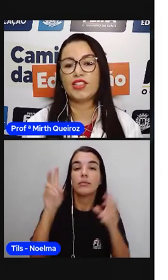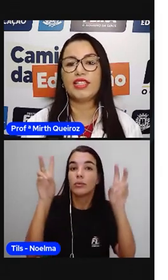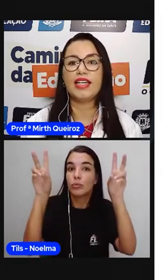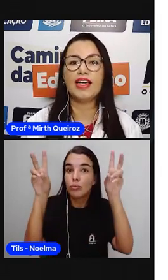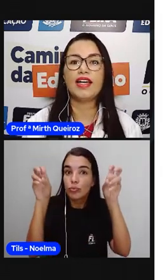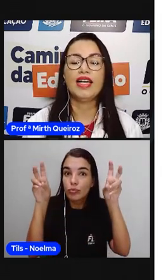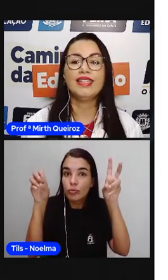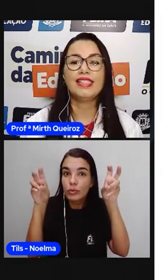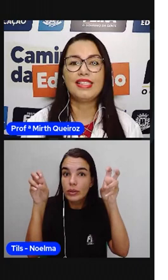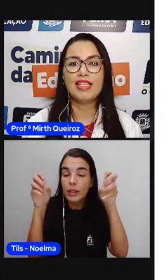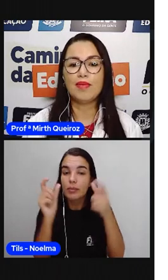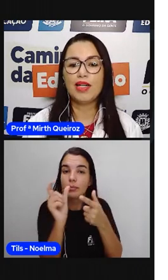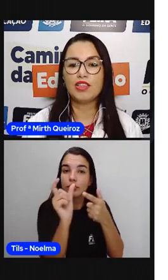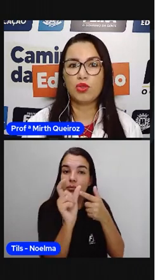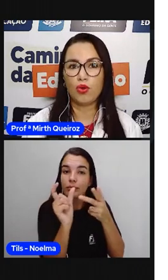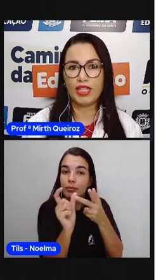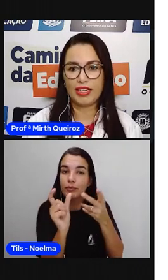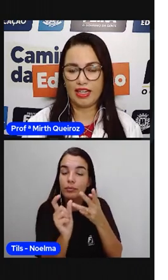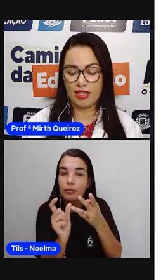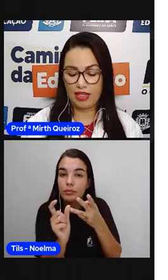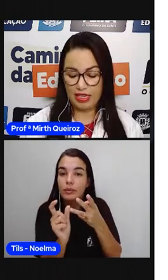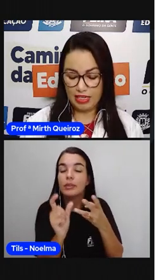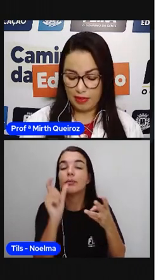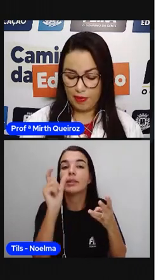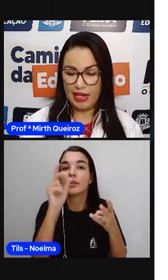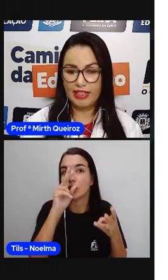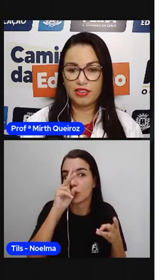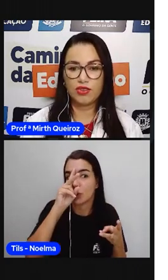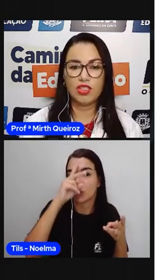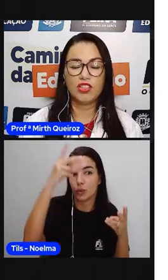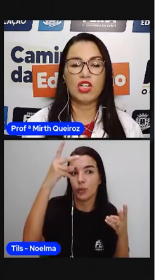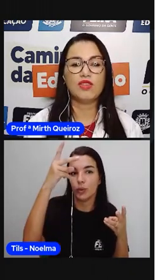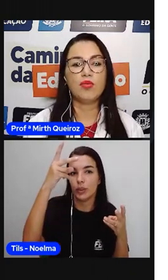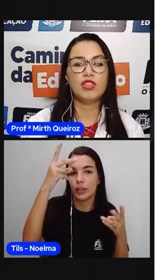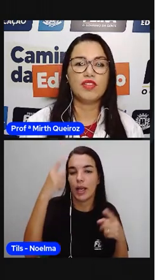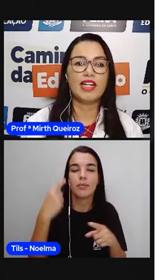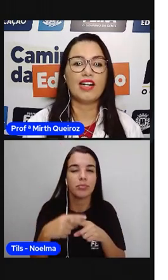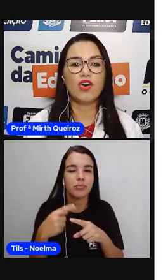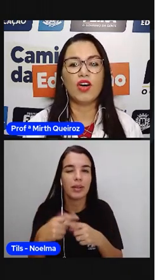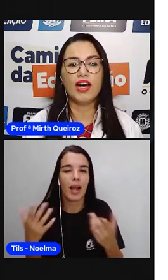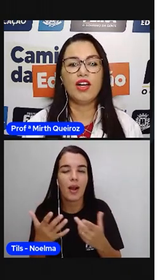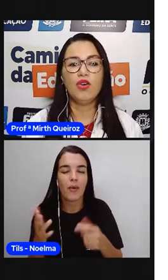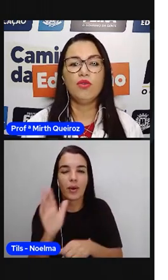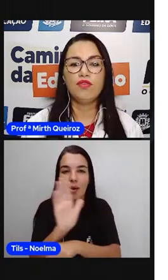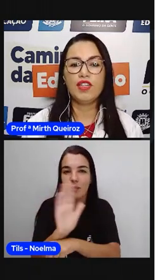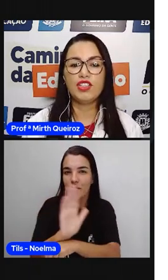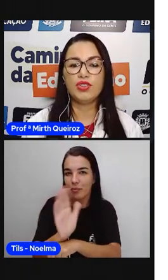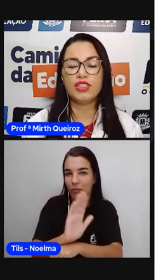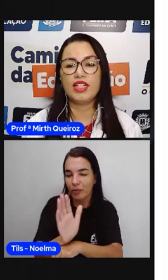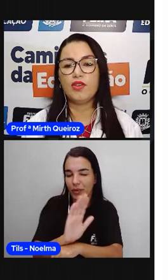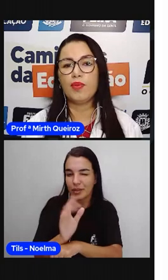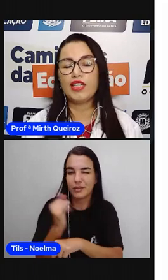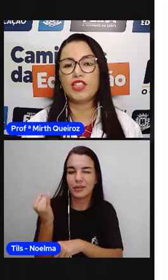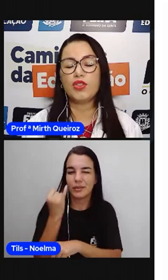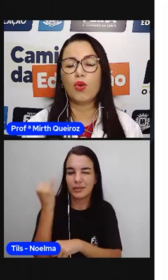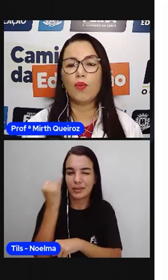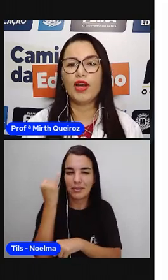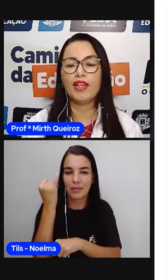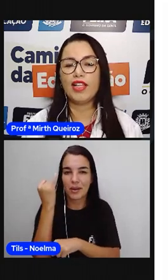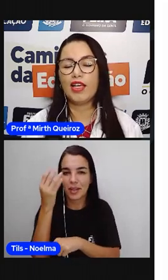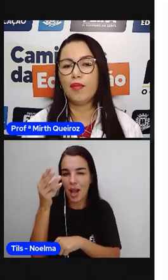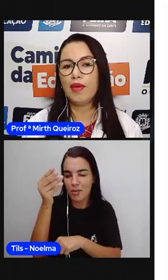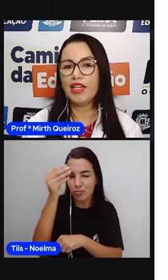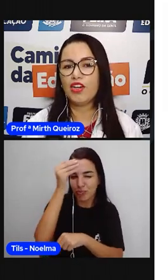de linguagem, que é sílaba tônica. E pra isso, nós vamos ver agora um videozinho pra gente